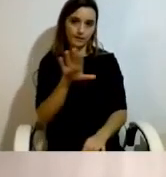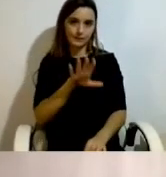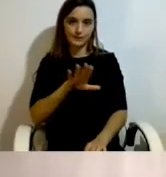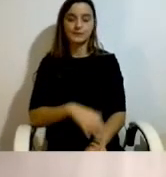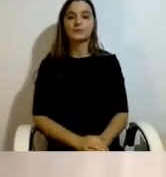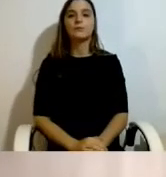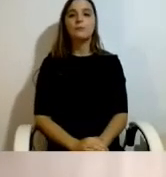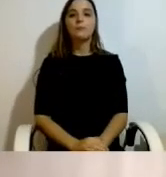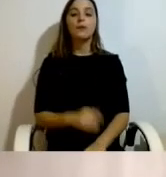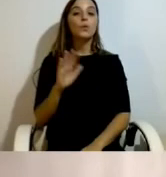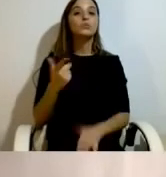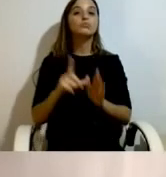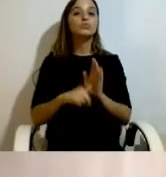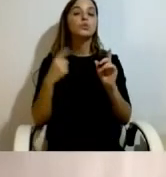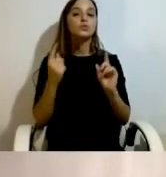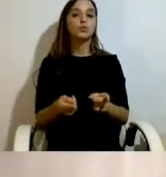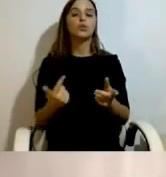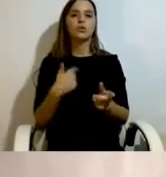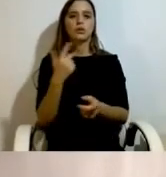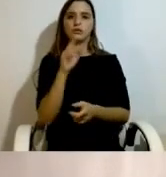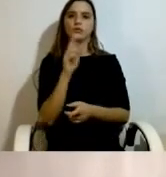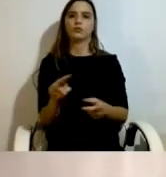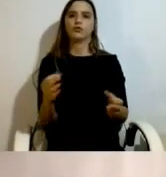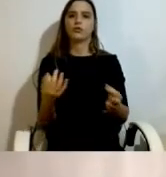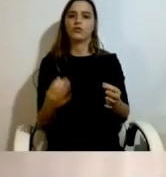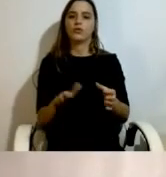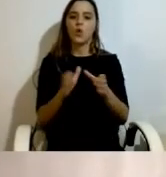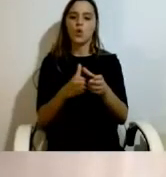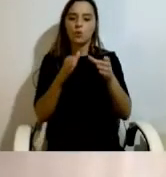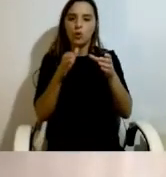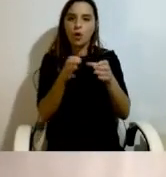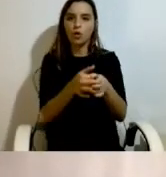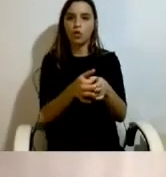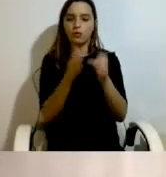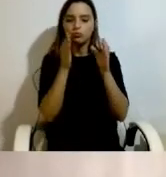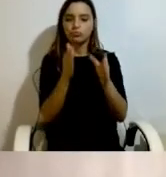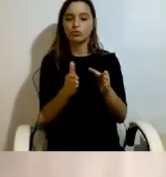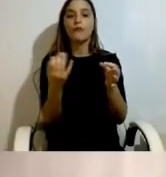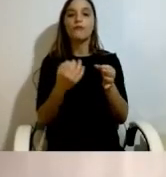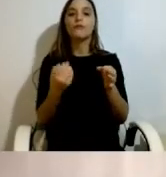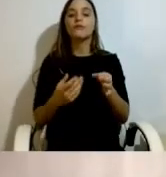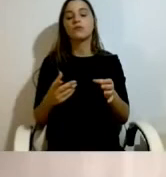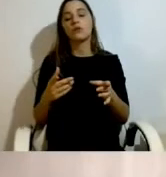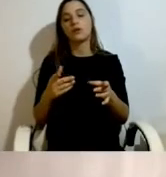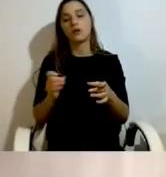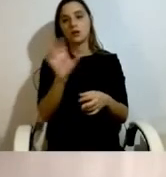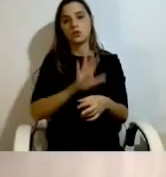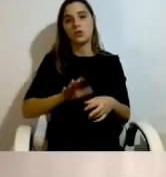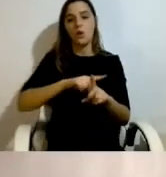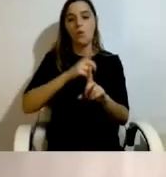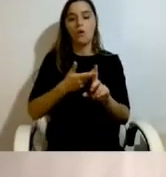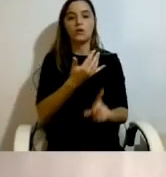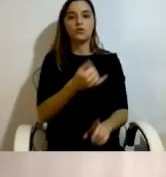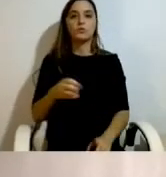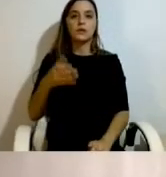Quando o projeto começou, e nós vimos isto nos grupos focais que desenvolvemos a nível nacional em 2017, quando este projeto